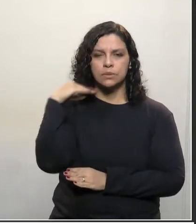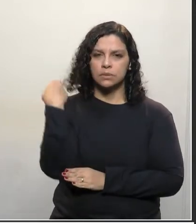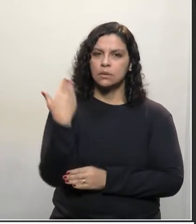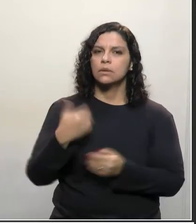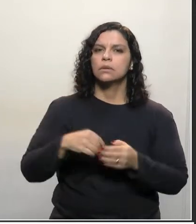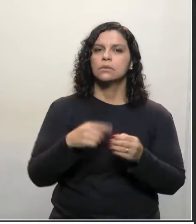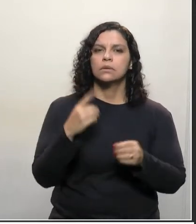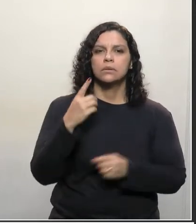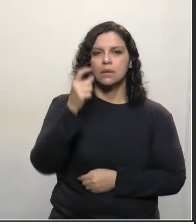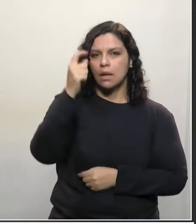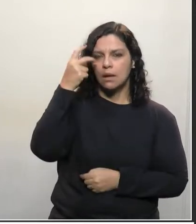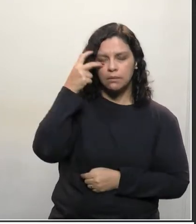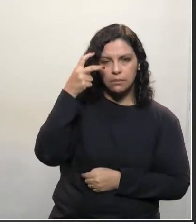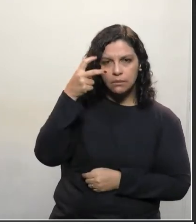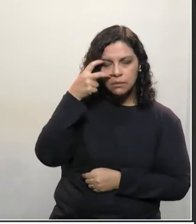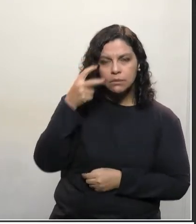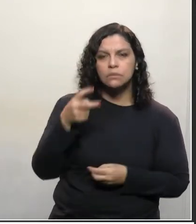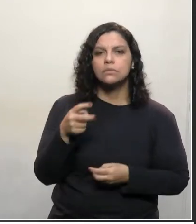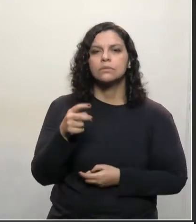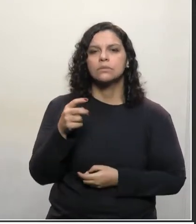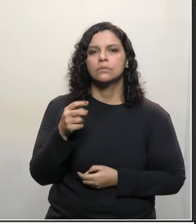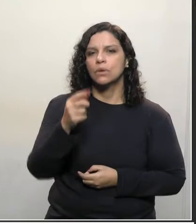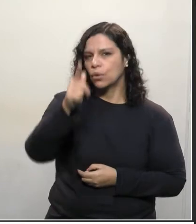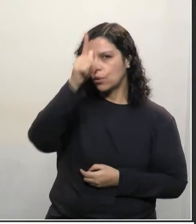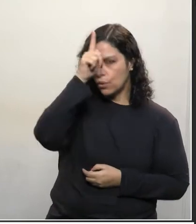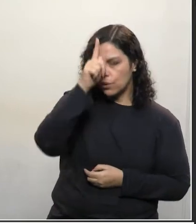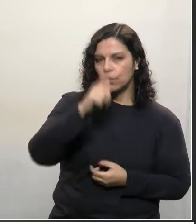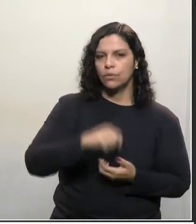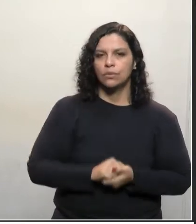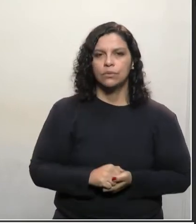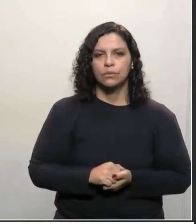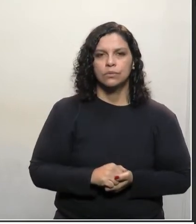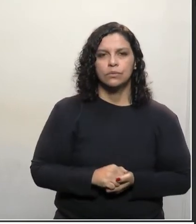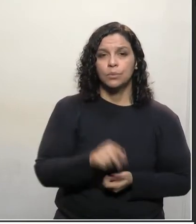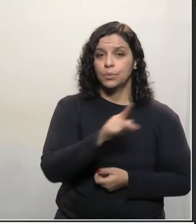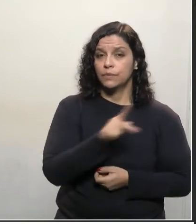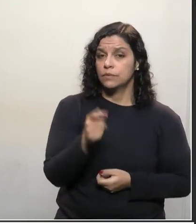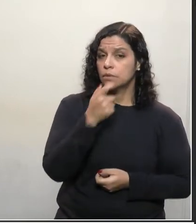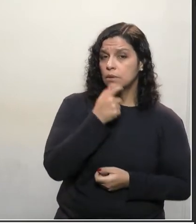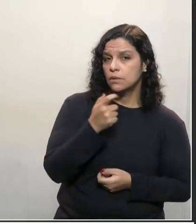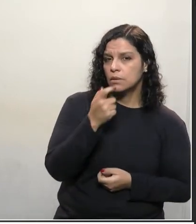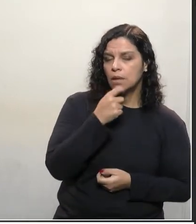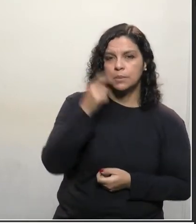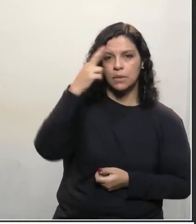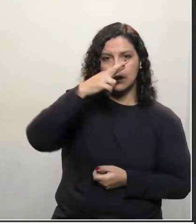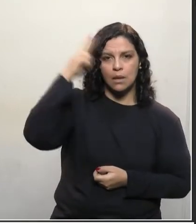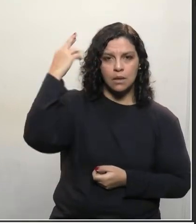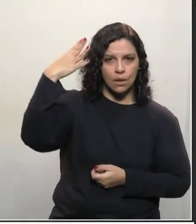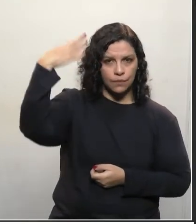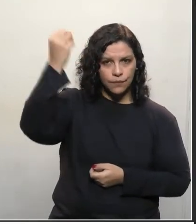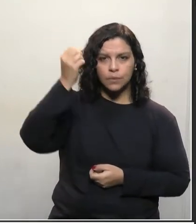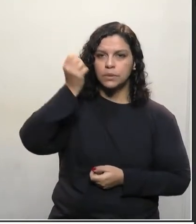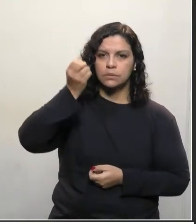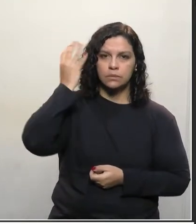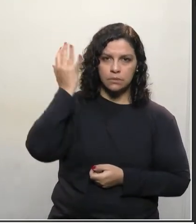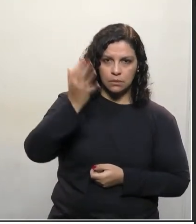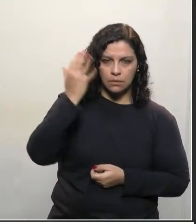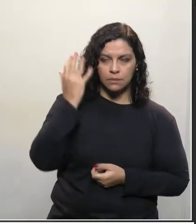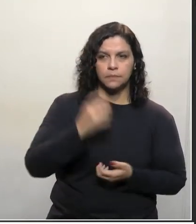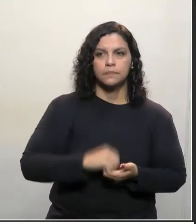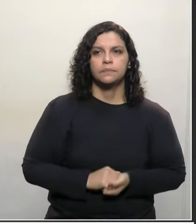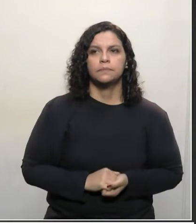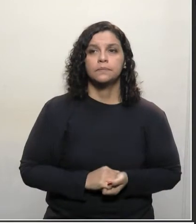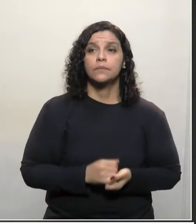Rafaim, deputado Arilson Chiorato, deputado Goura, deputado professor Lemos, Requião Filho e Tadeu Venere,